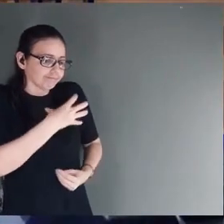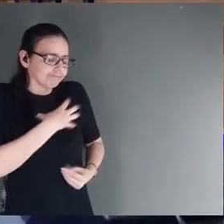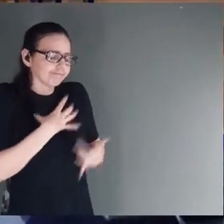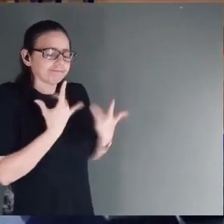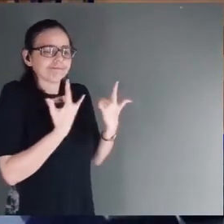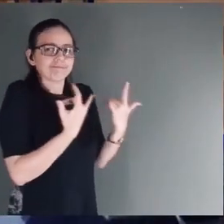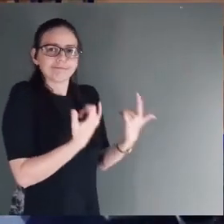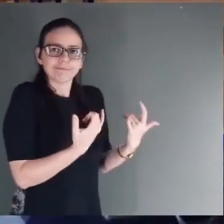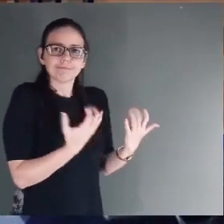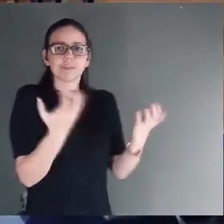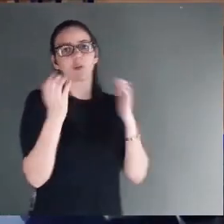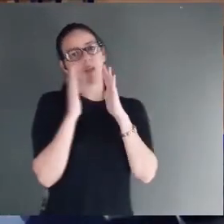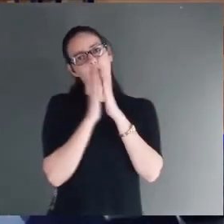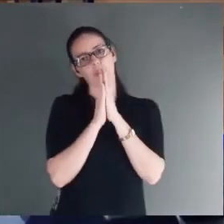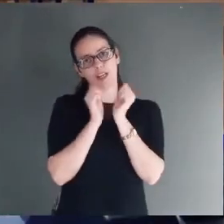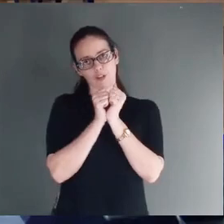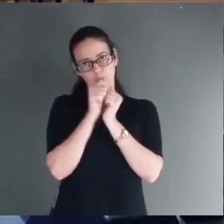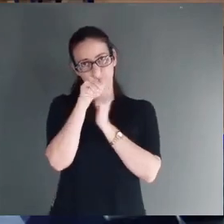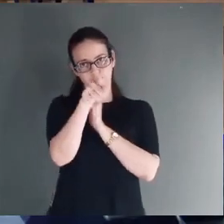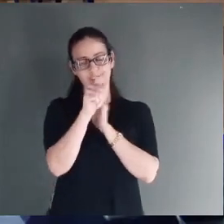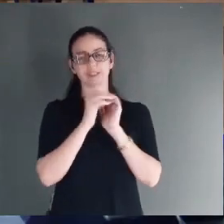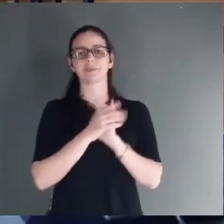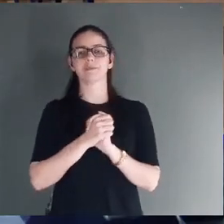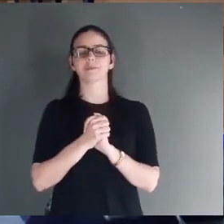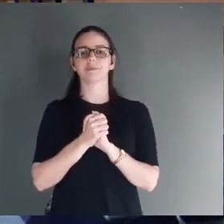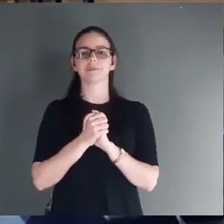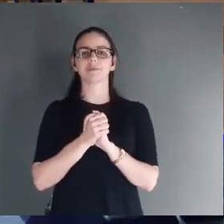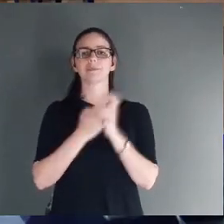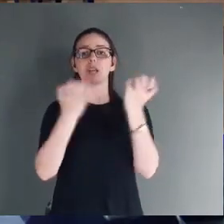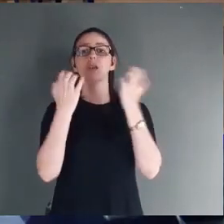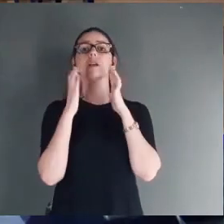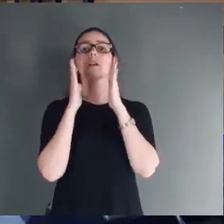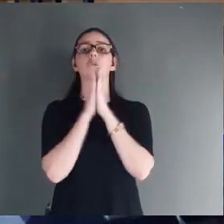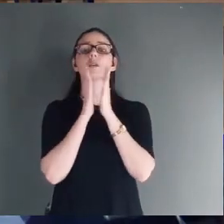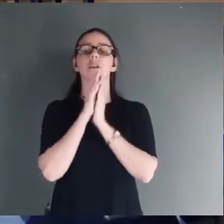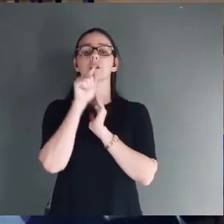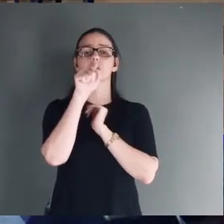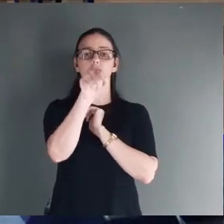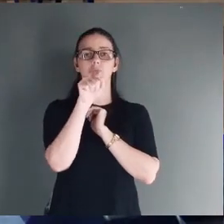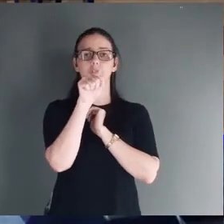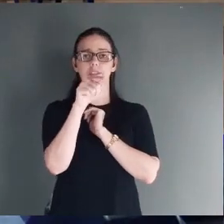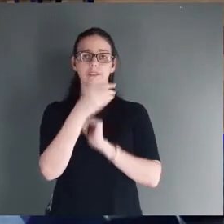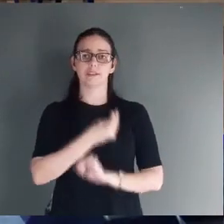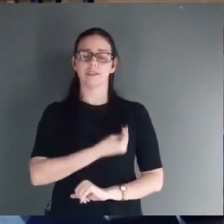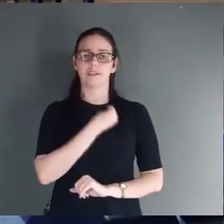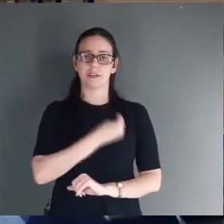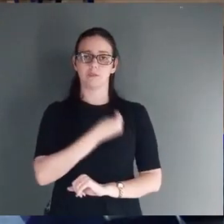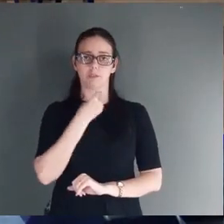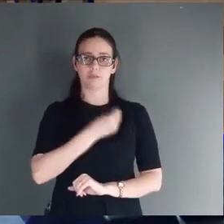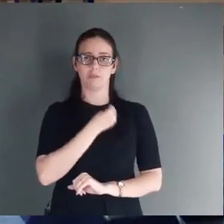Eu quero orar com você. Fecha os teus olhos. Eu quero orar com você. Que está vivendo uma vida.